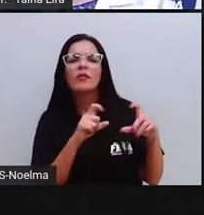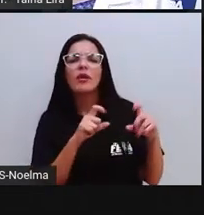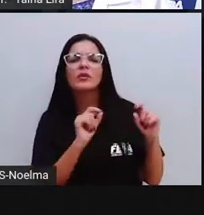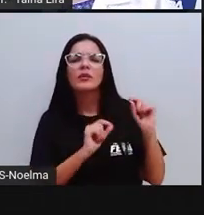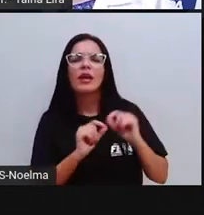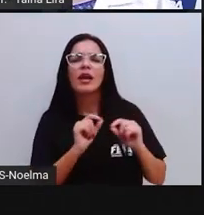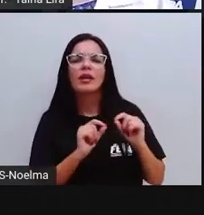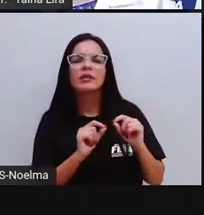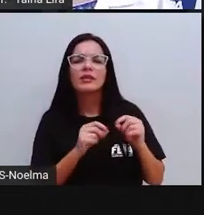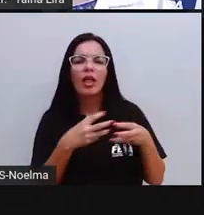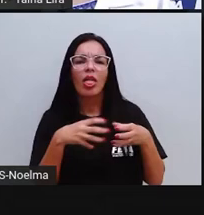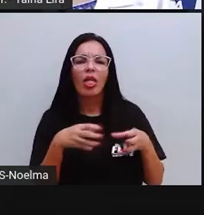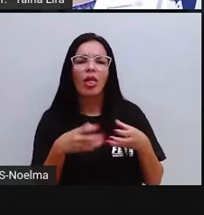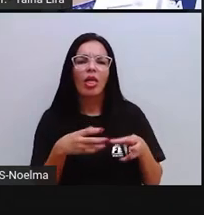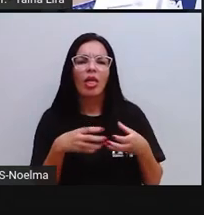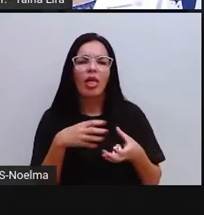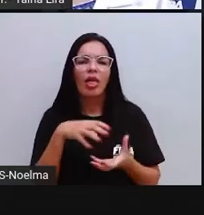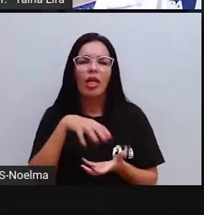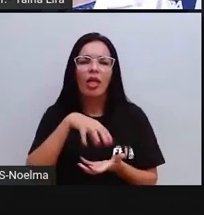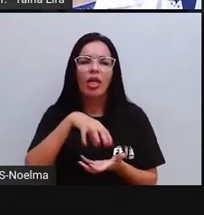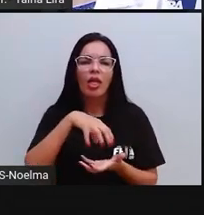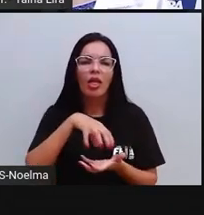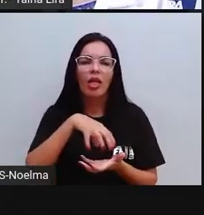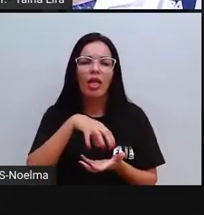Gelatina, muito bem. E essa?